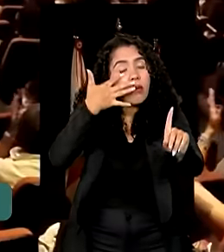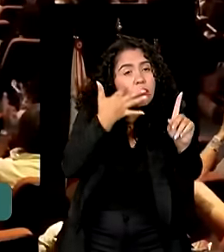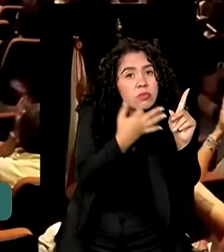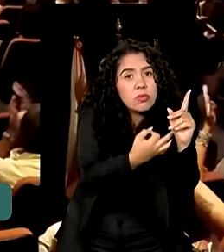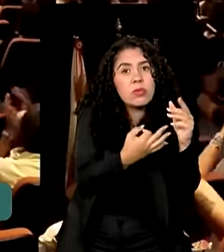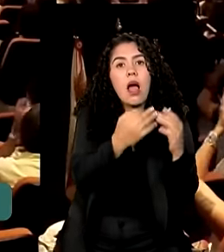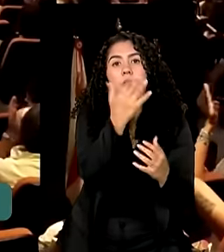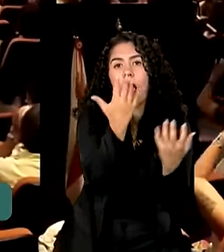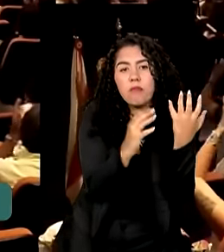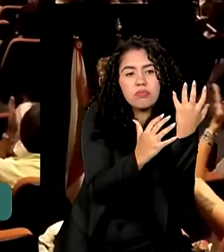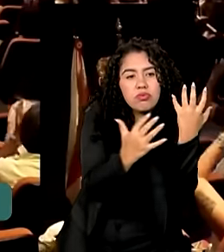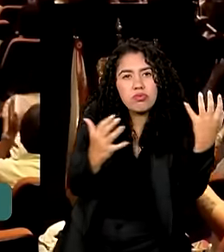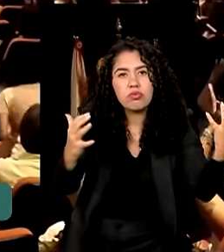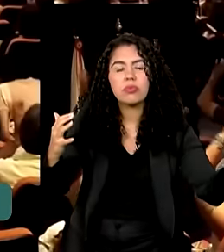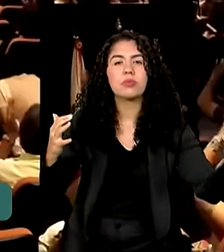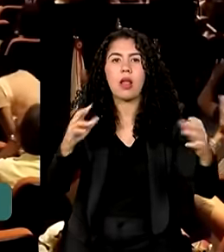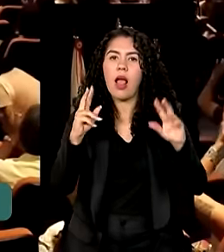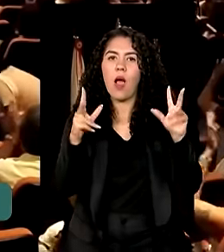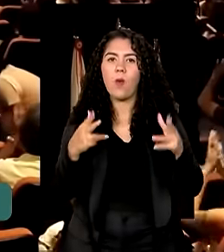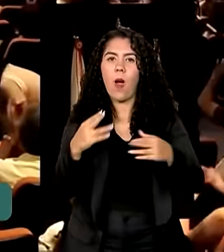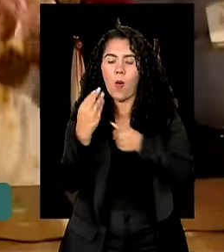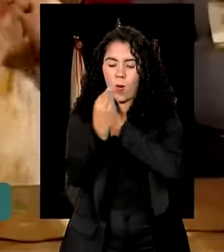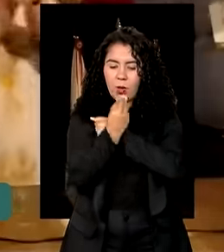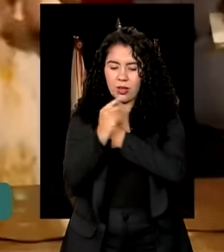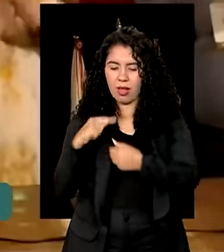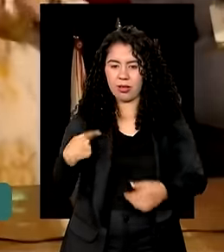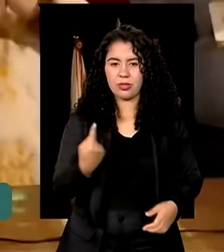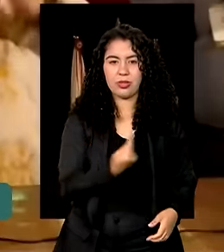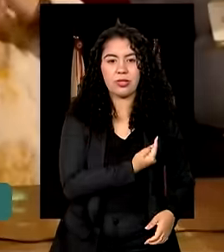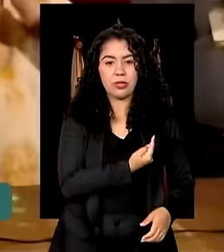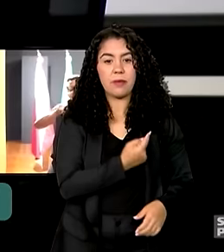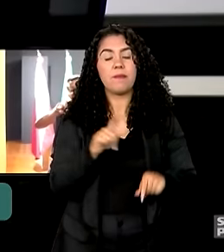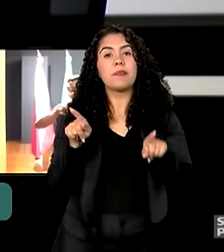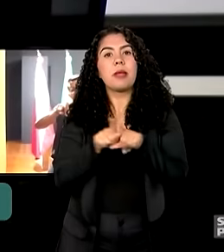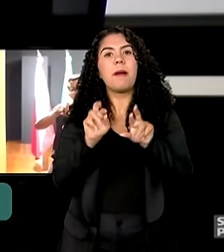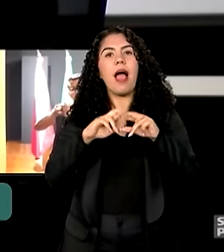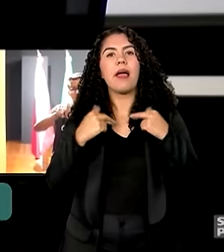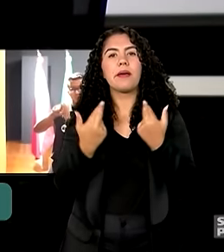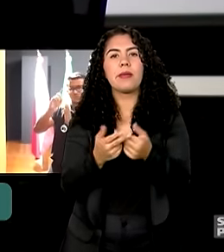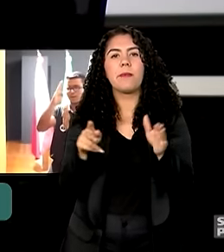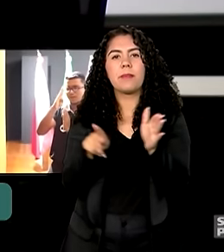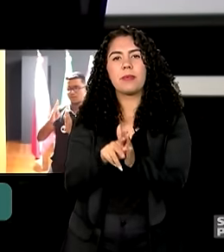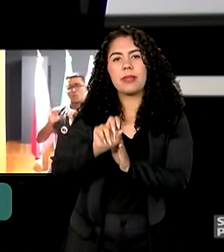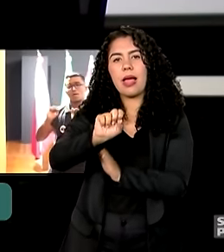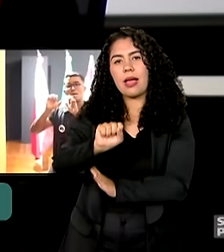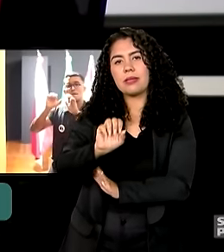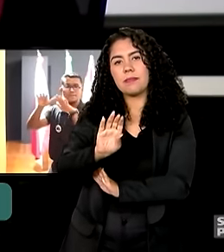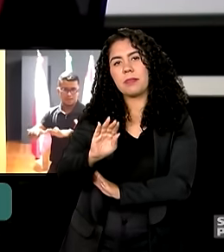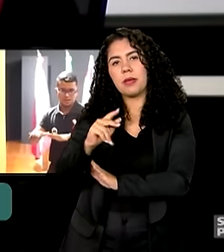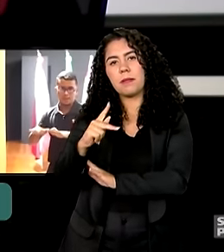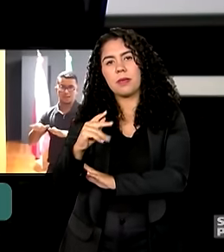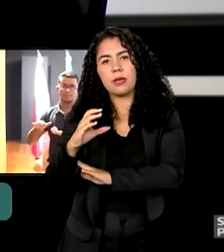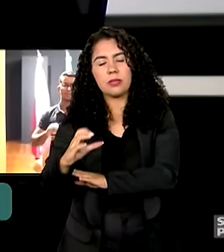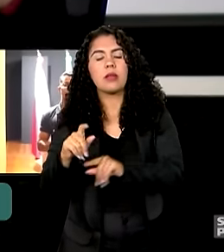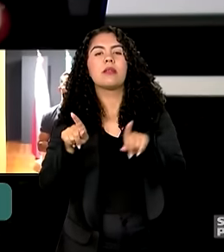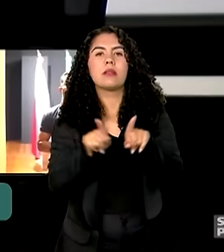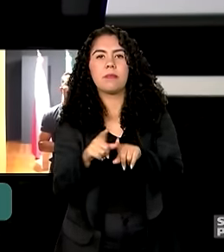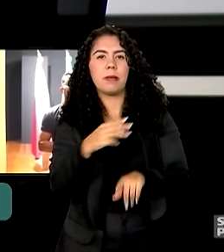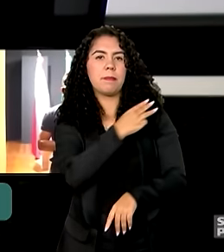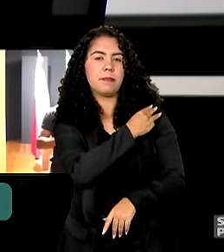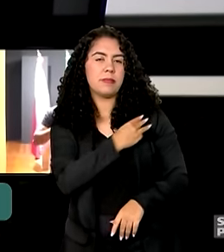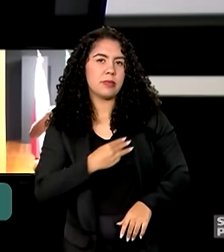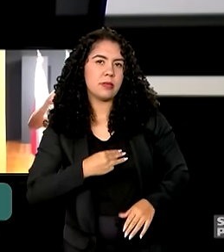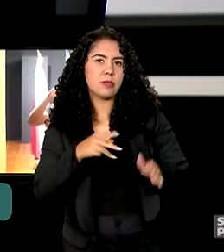Maior evento científico da América Latina, a reunião da SBPC também contou com a presença de outros ministros do governo